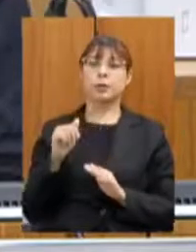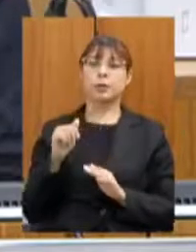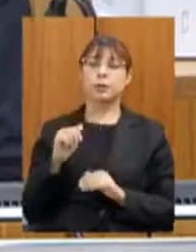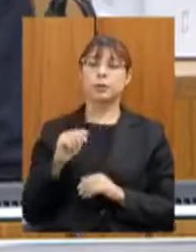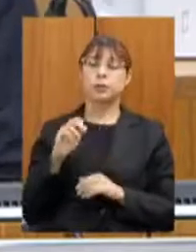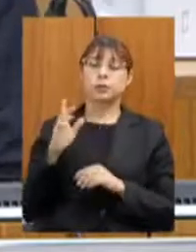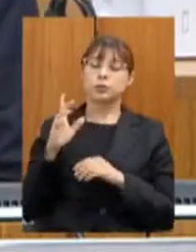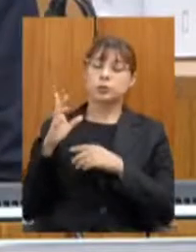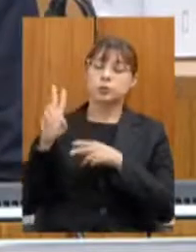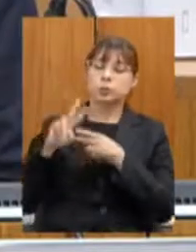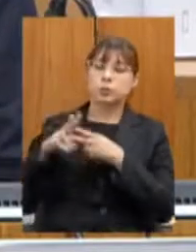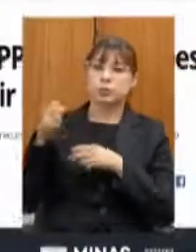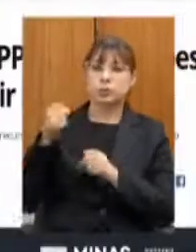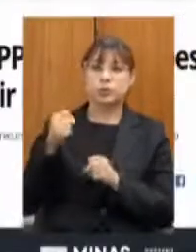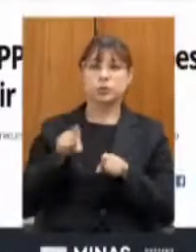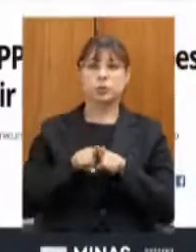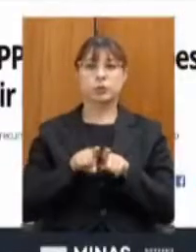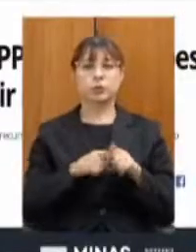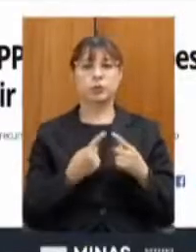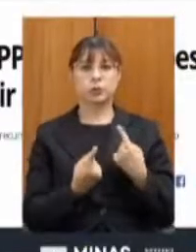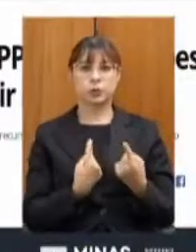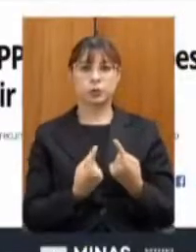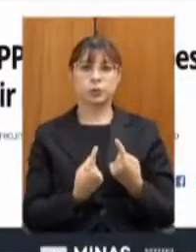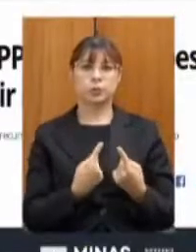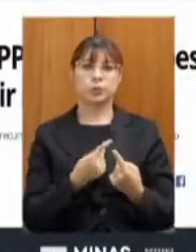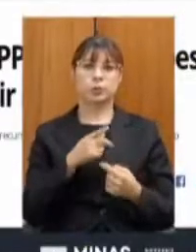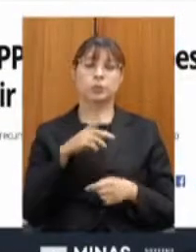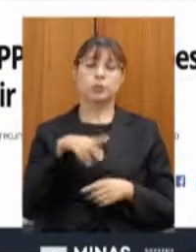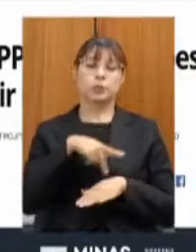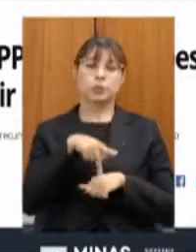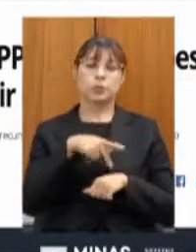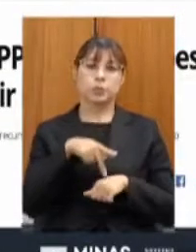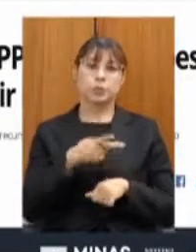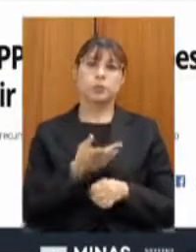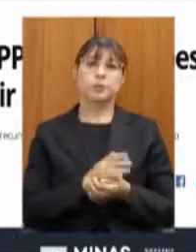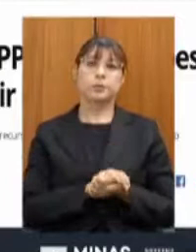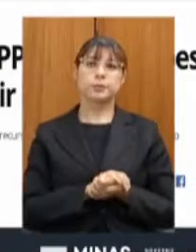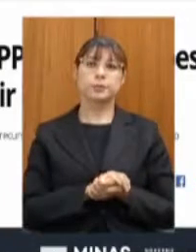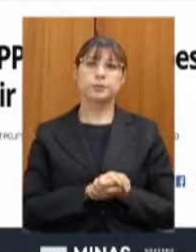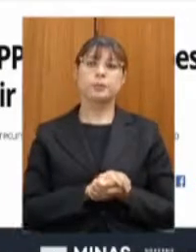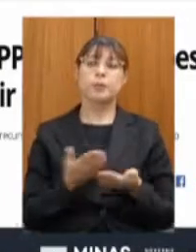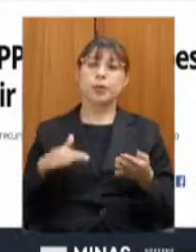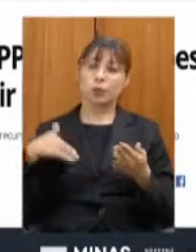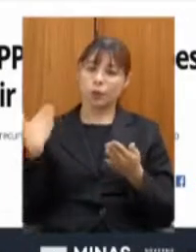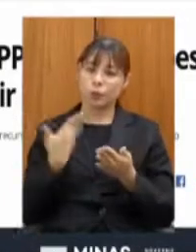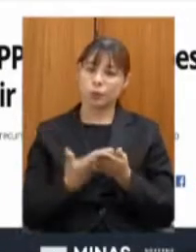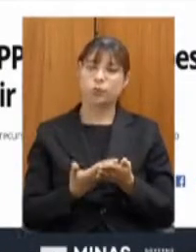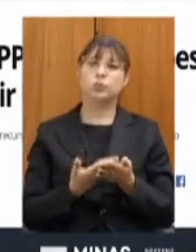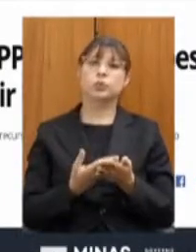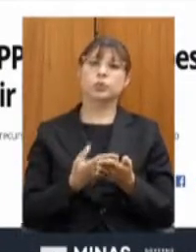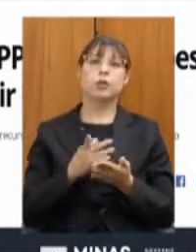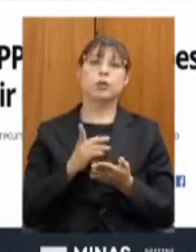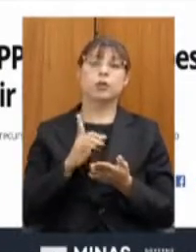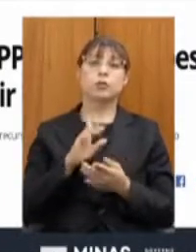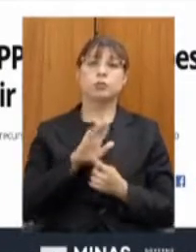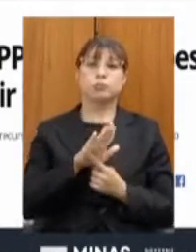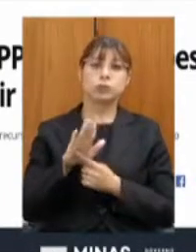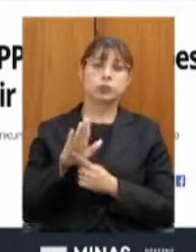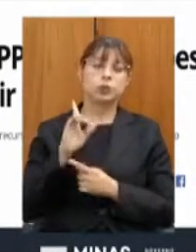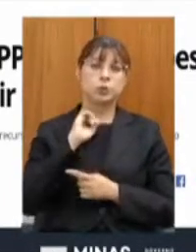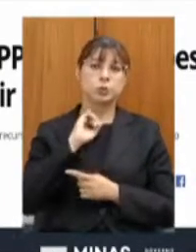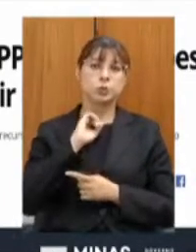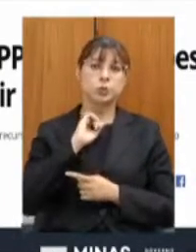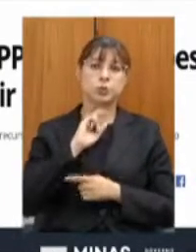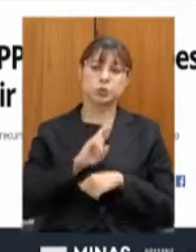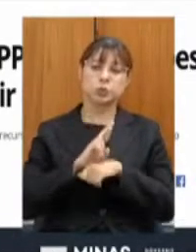rodovias do país, que até hoje colocam Minas Gerais como a referência nesse tipo